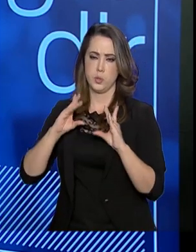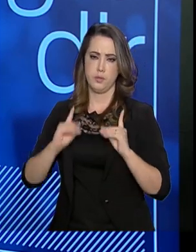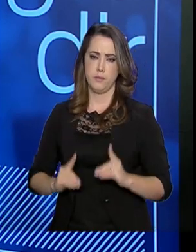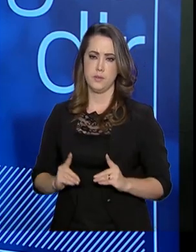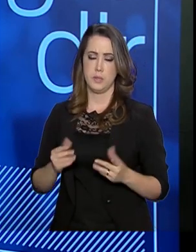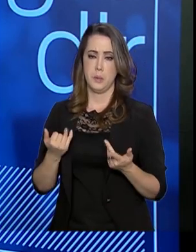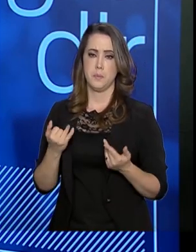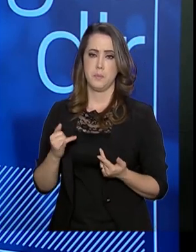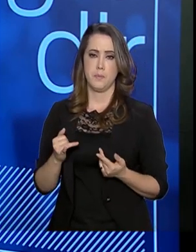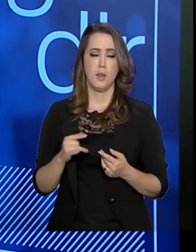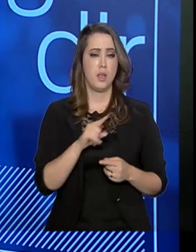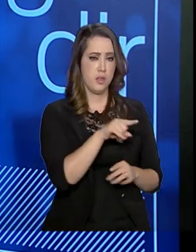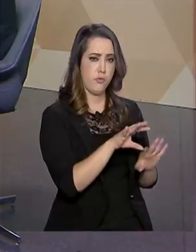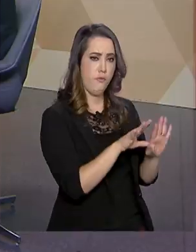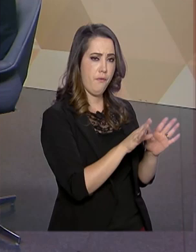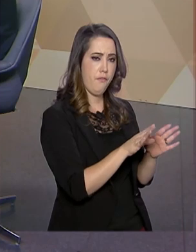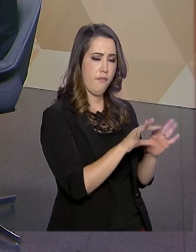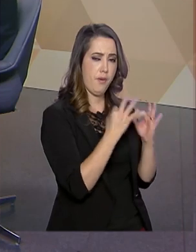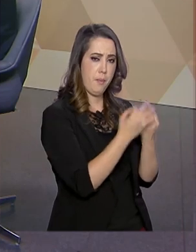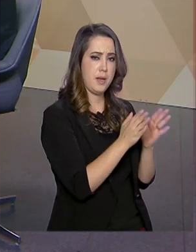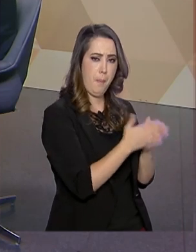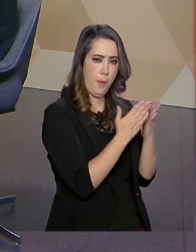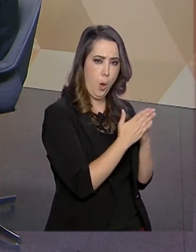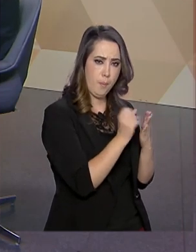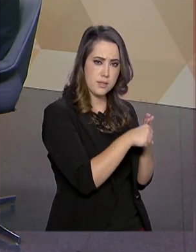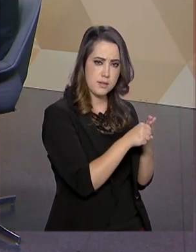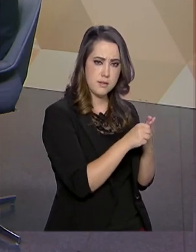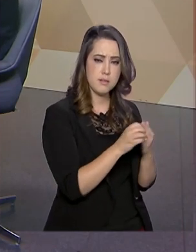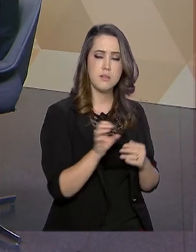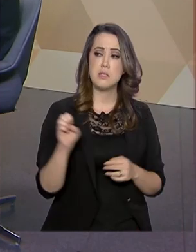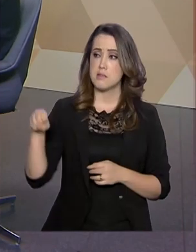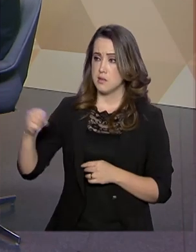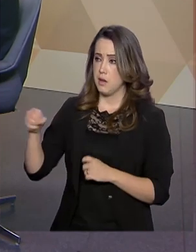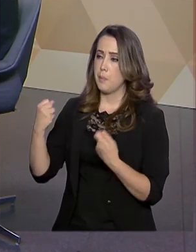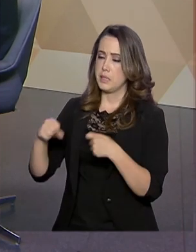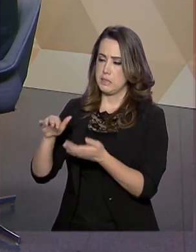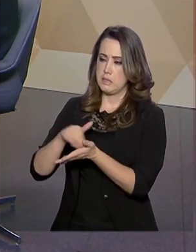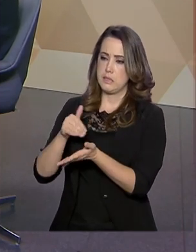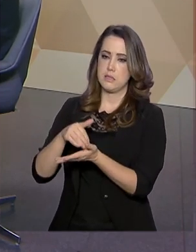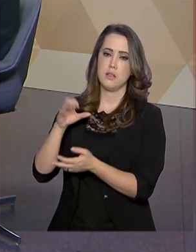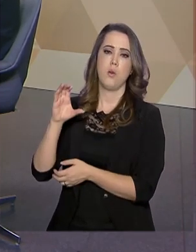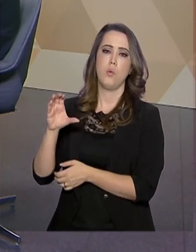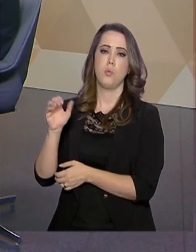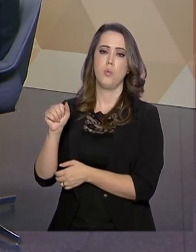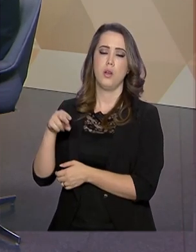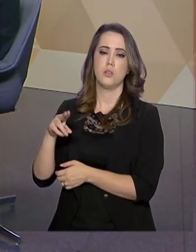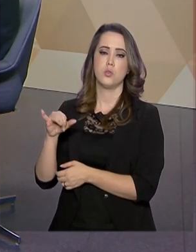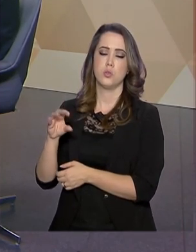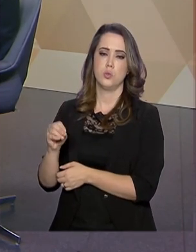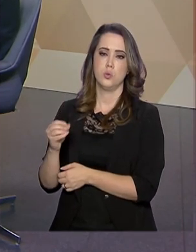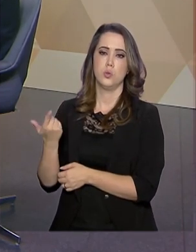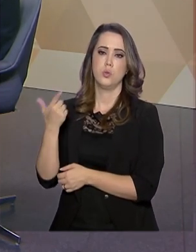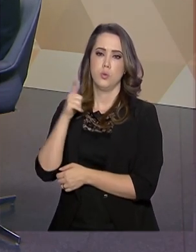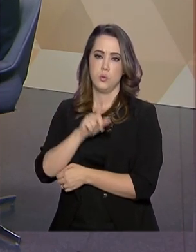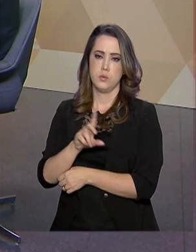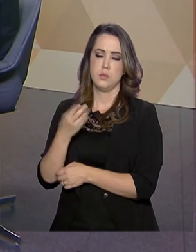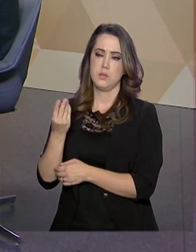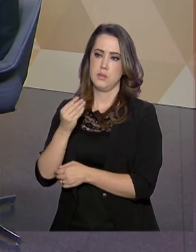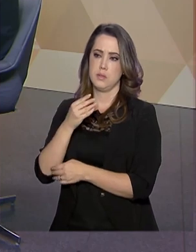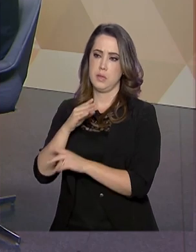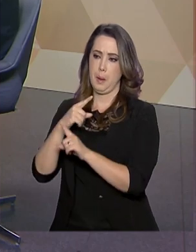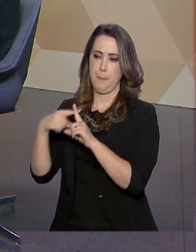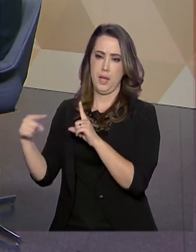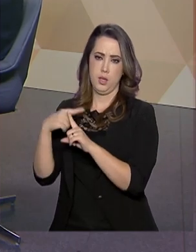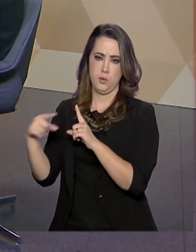E eles... E de famílias de baixa renda, claro. De baixa renda. Tem que estar no Cadastro Único. Sim. Quem está no Cadastro Único ganha, no limite, meio salário